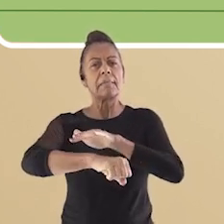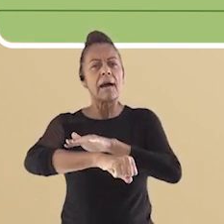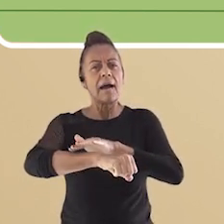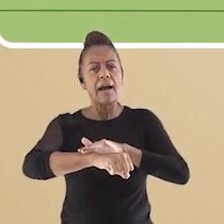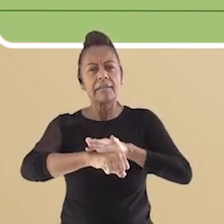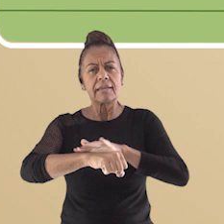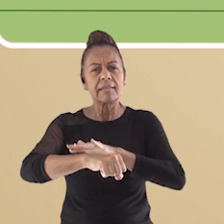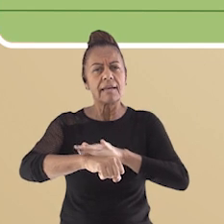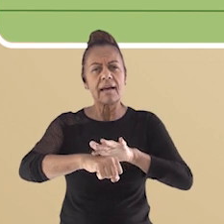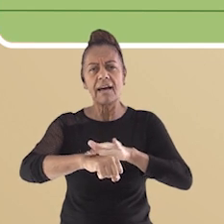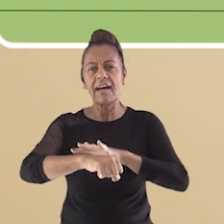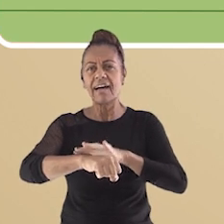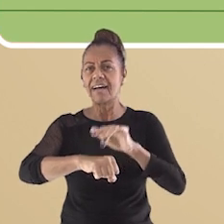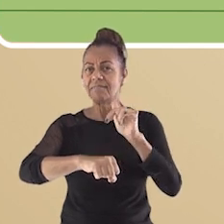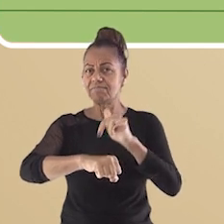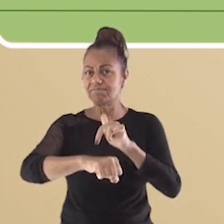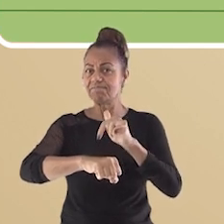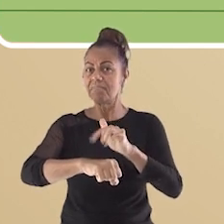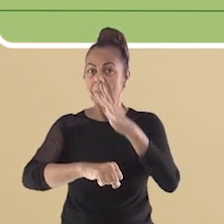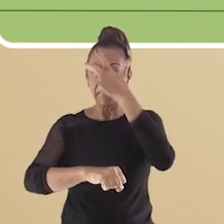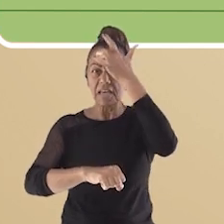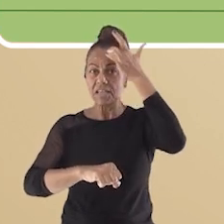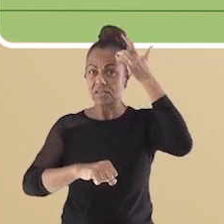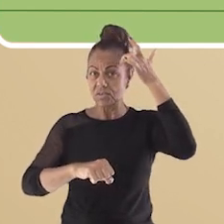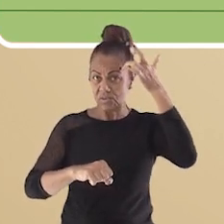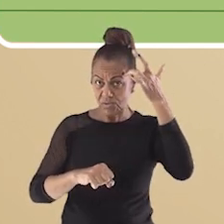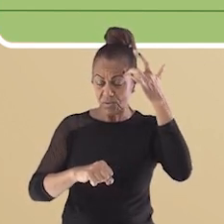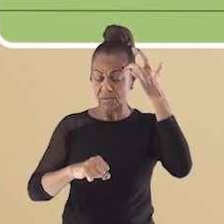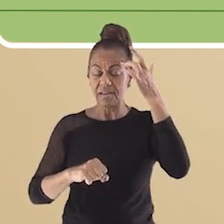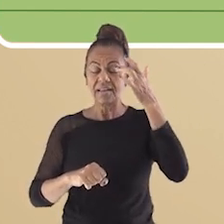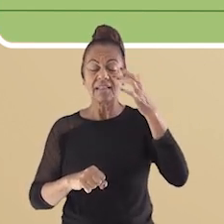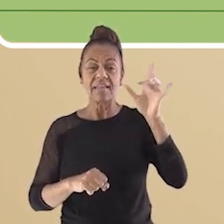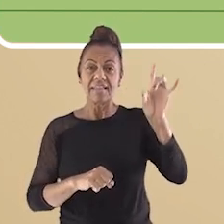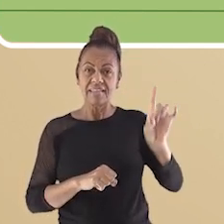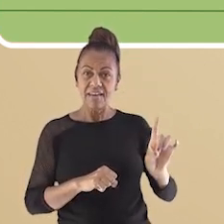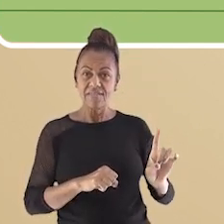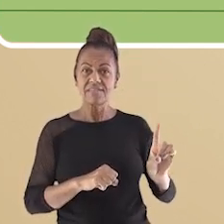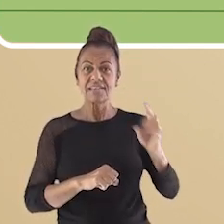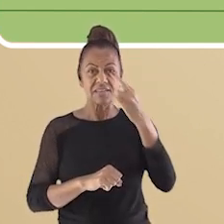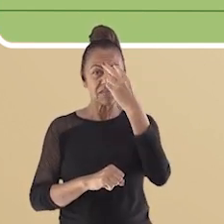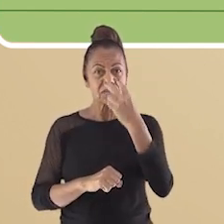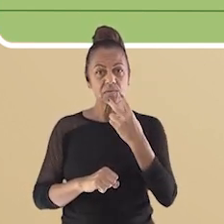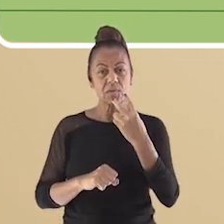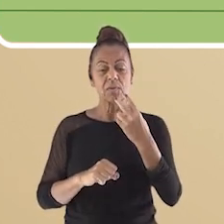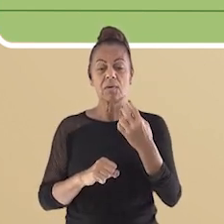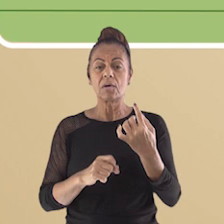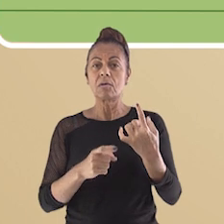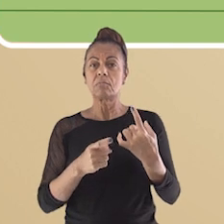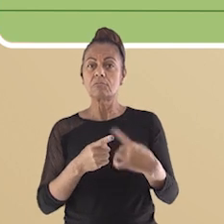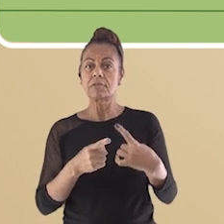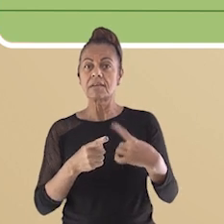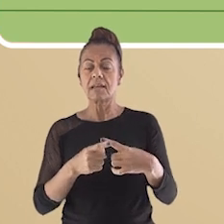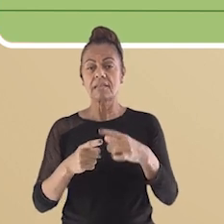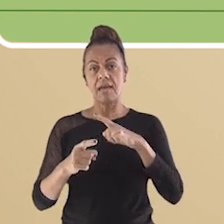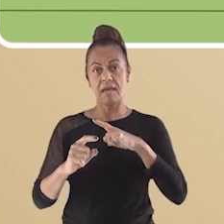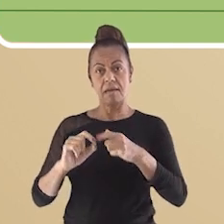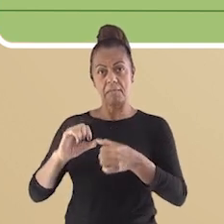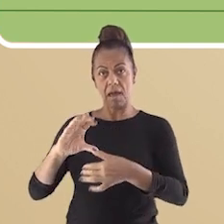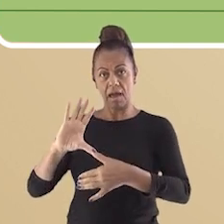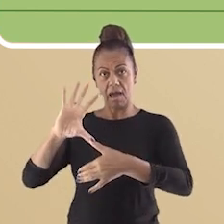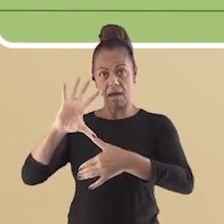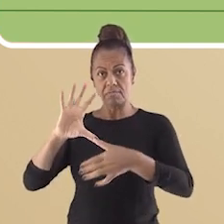com os mapas táteis, para as pessoas com deficiência visual. Eles, diferente dos mapas visuais,